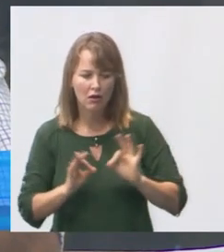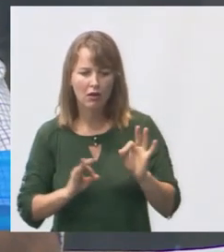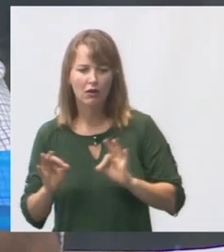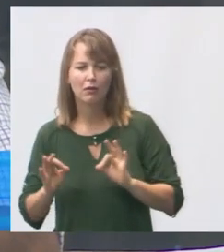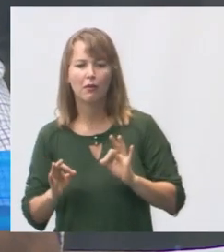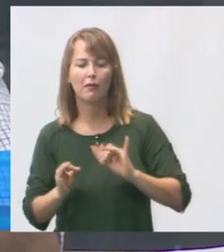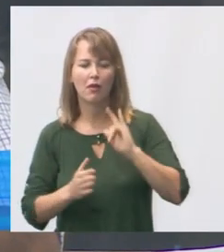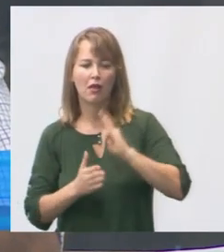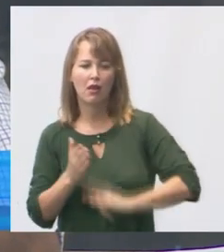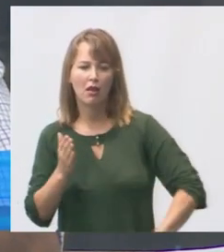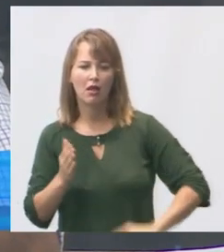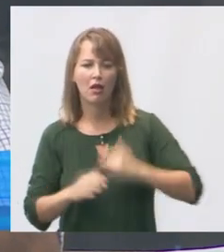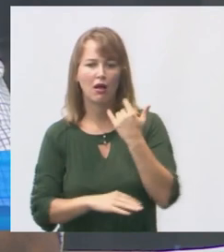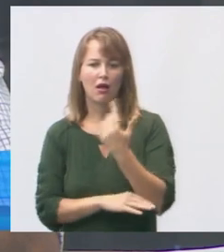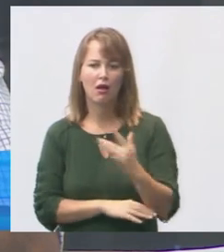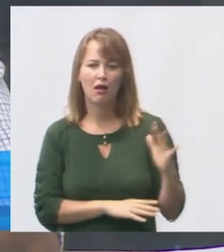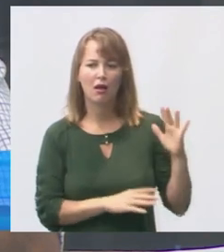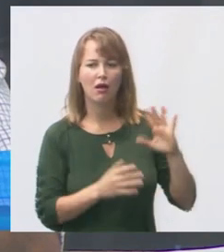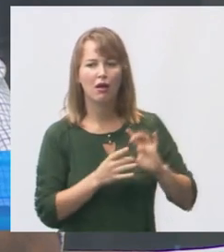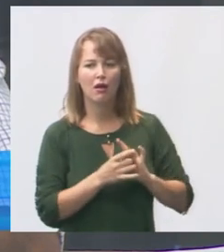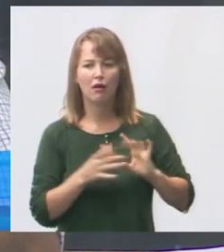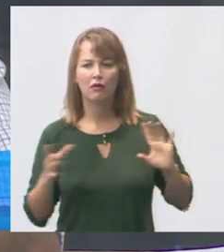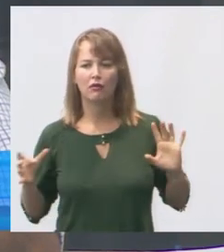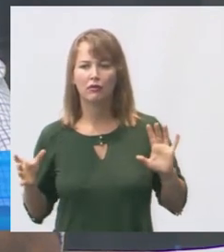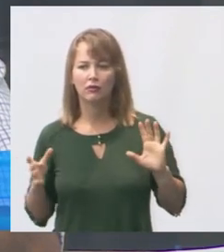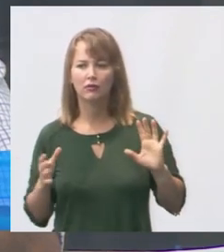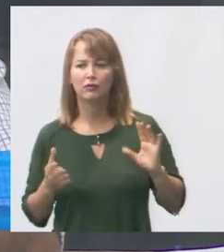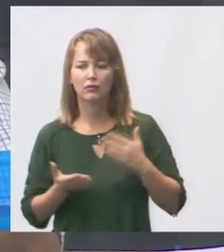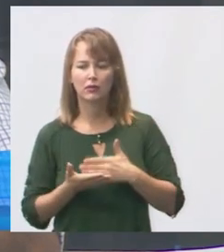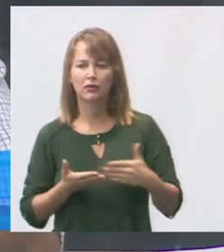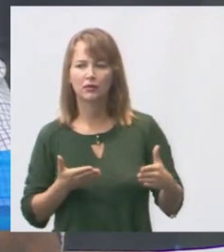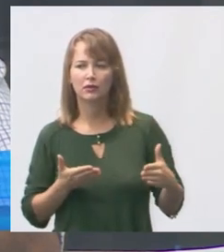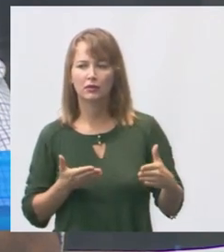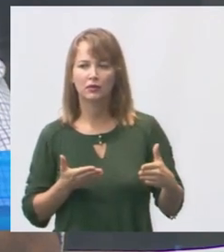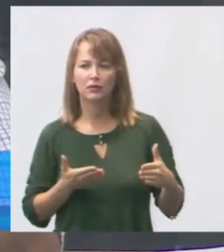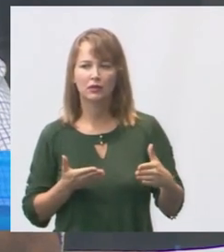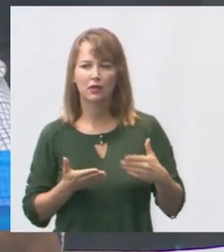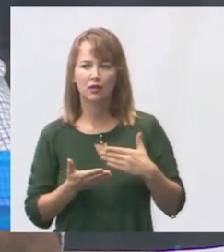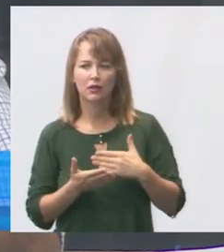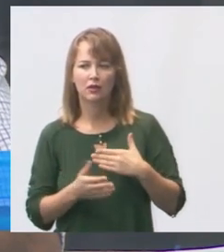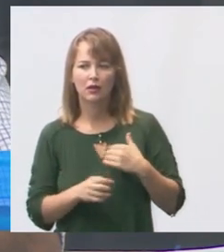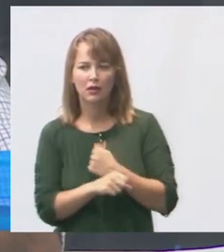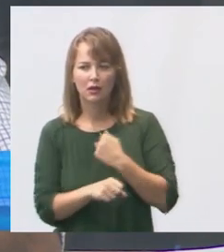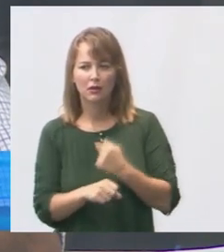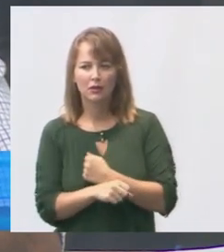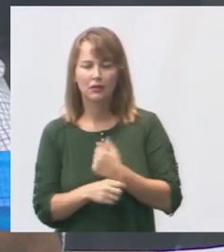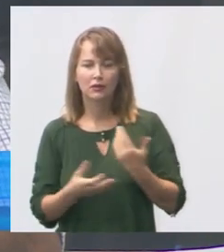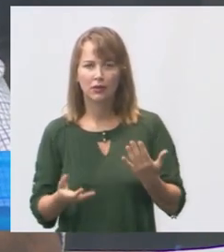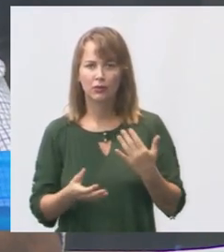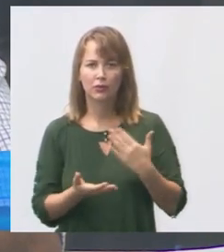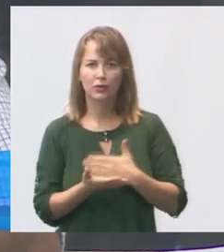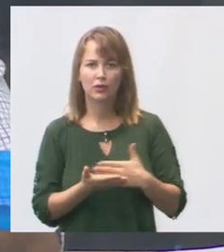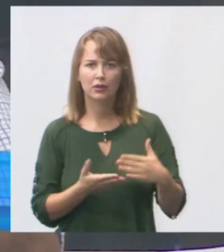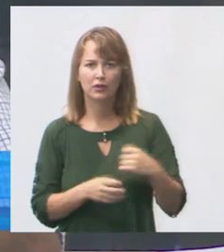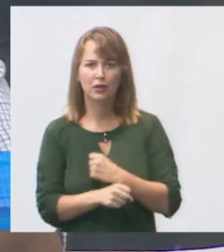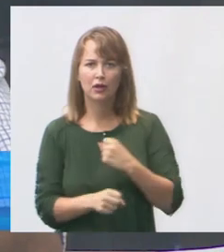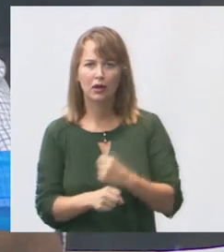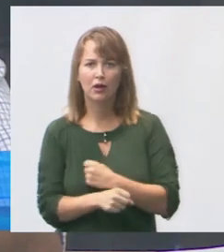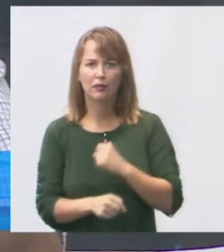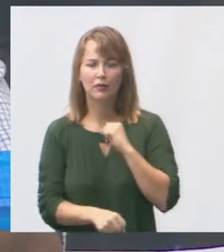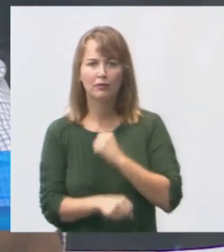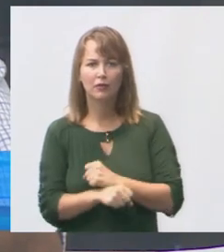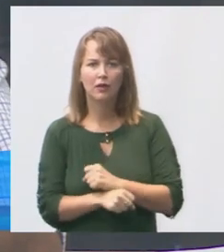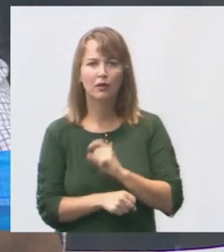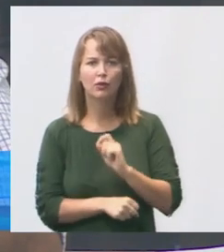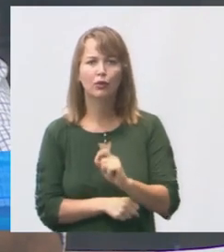licença ambiental para a posterior emissão da ordem de serviço, objetivando o início das obras. Então, o início das obras, a guarda